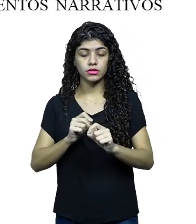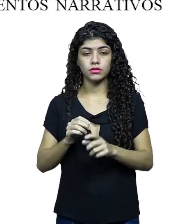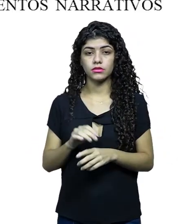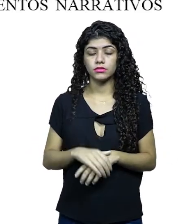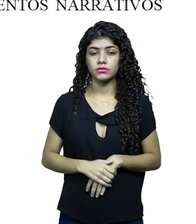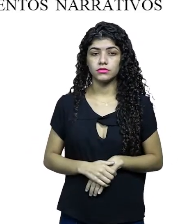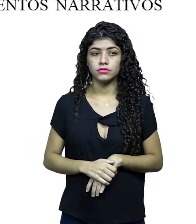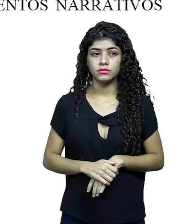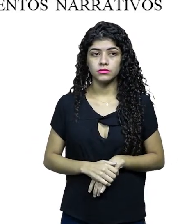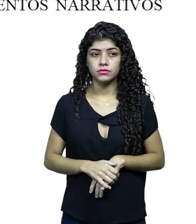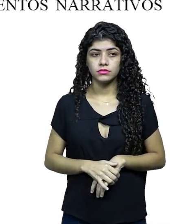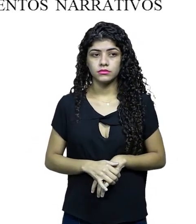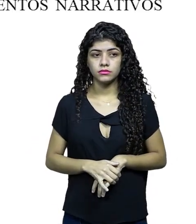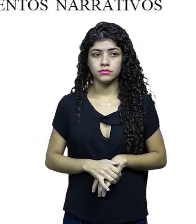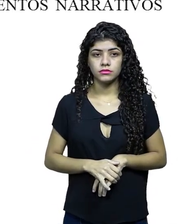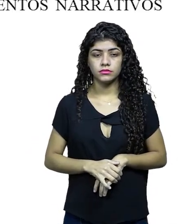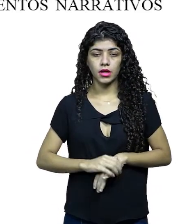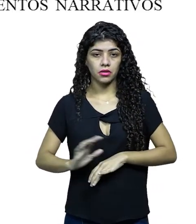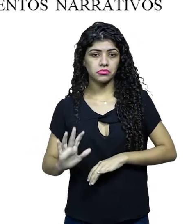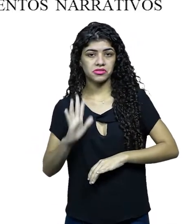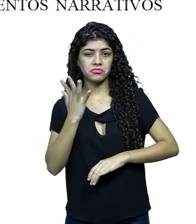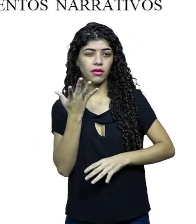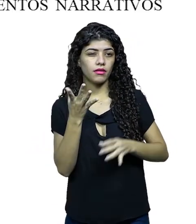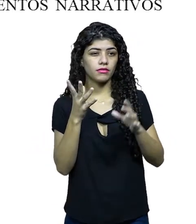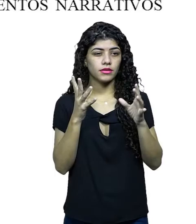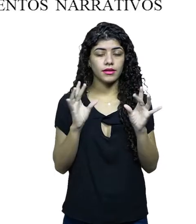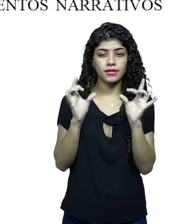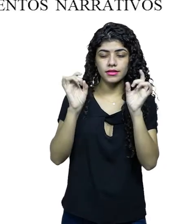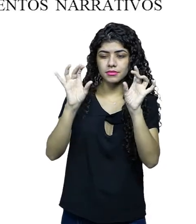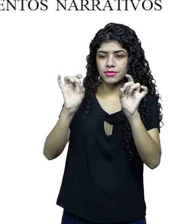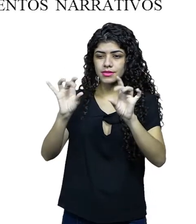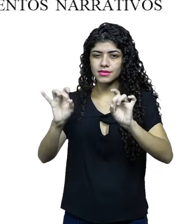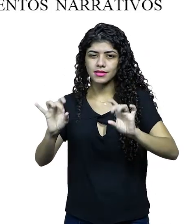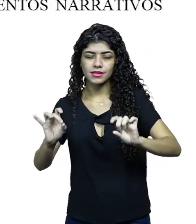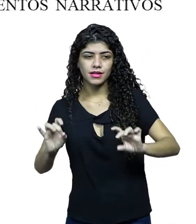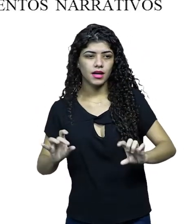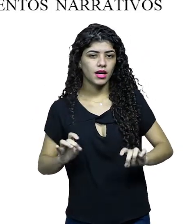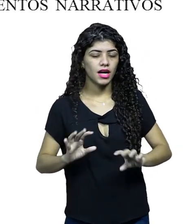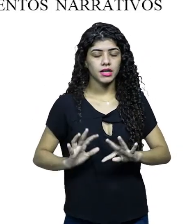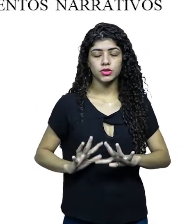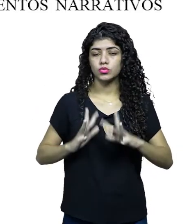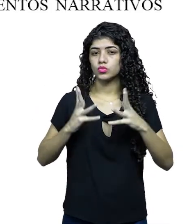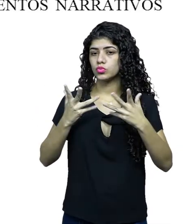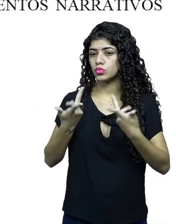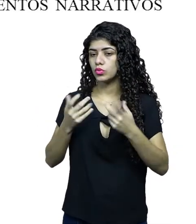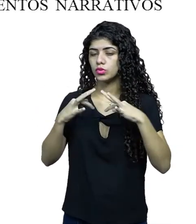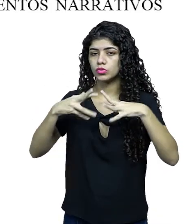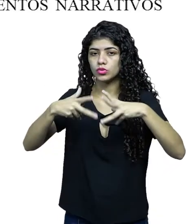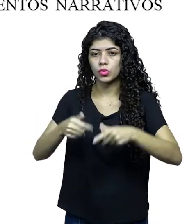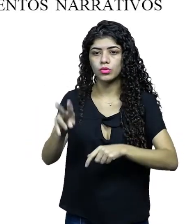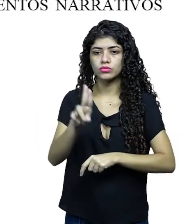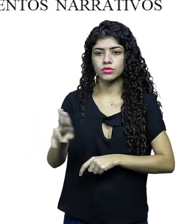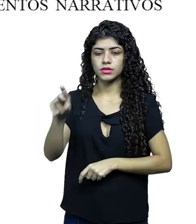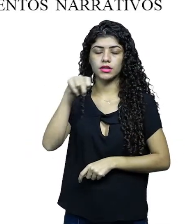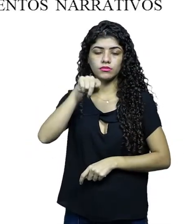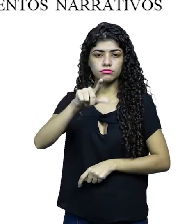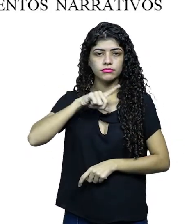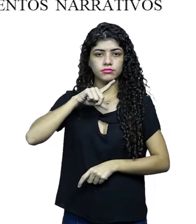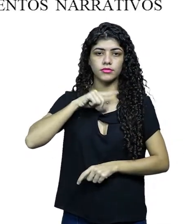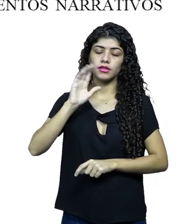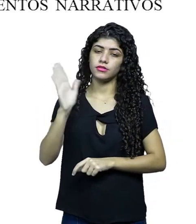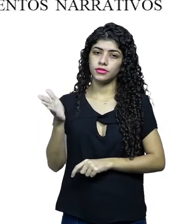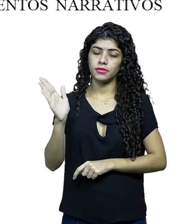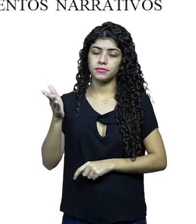flashbacks. A gente vai ter feitos especiais. Então, todos os procedimentos narrativos